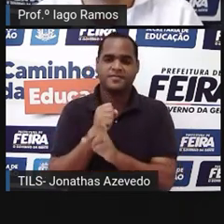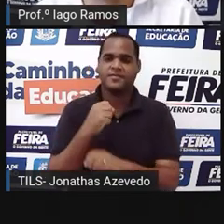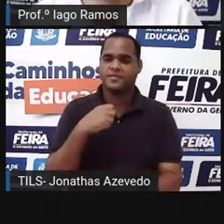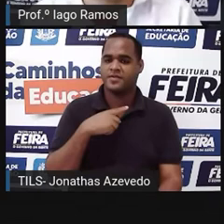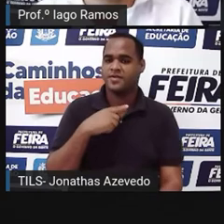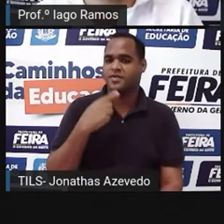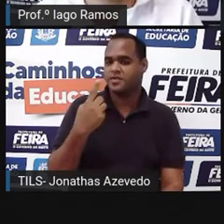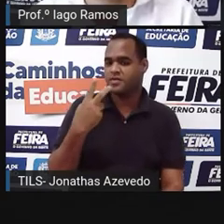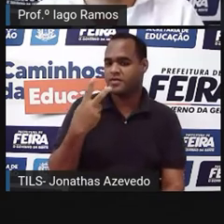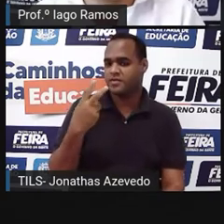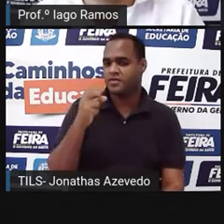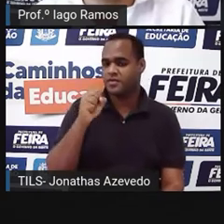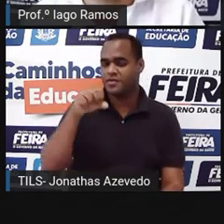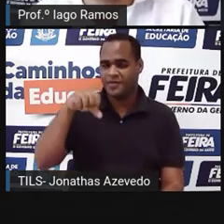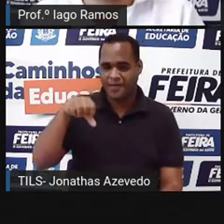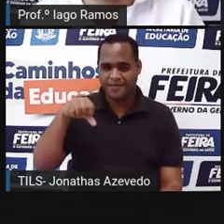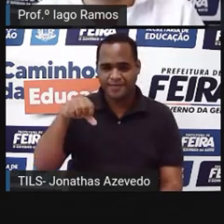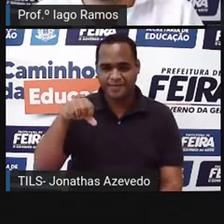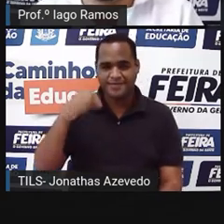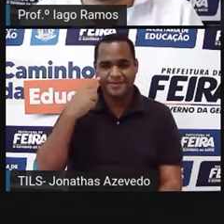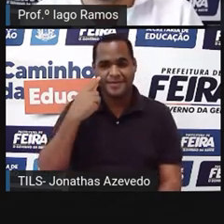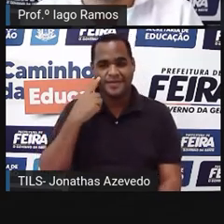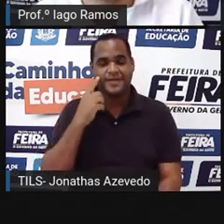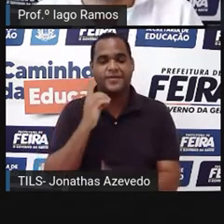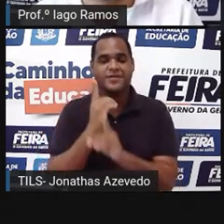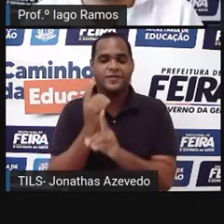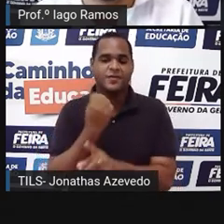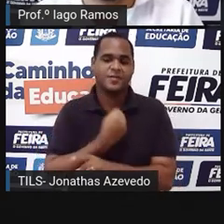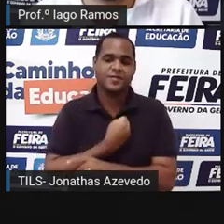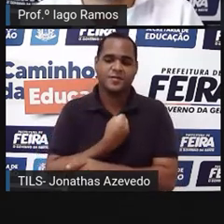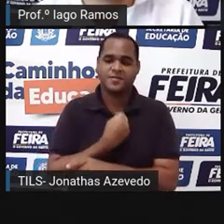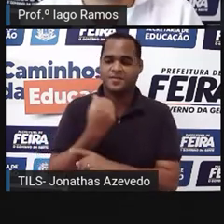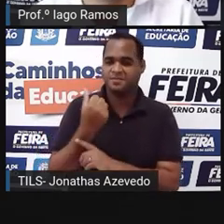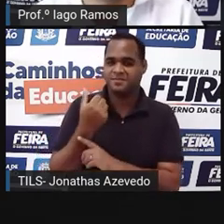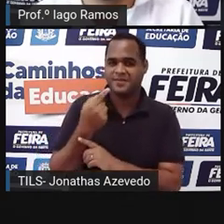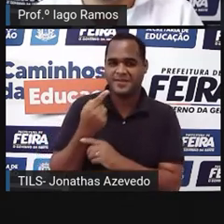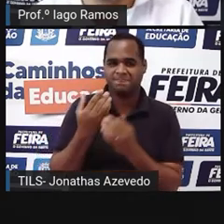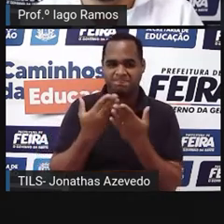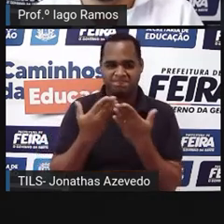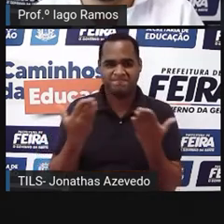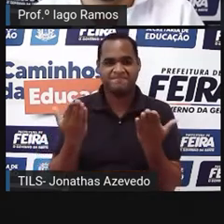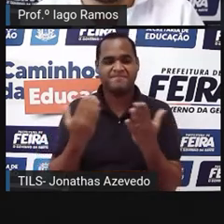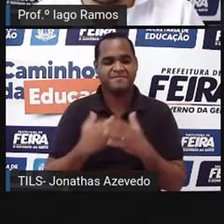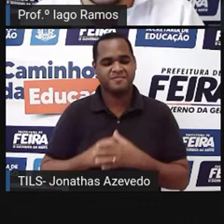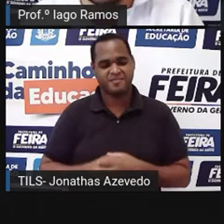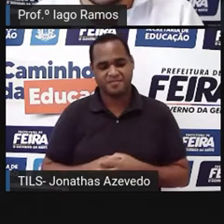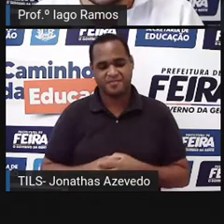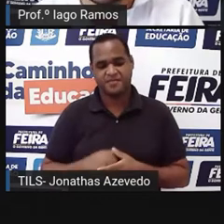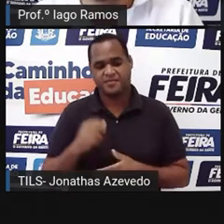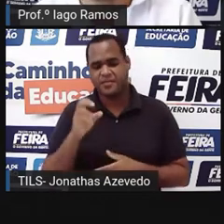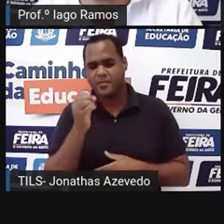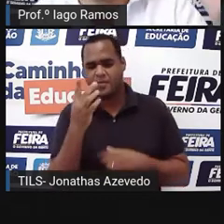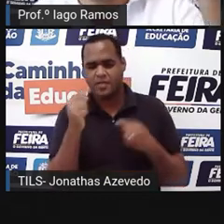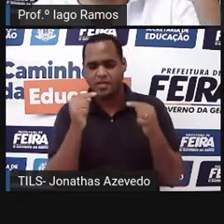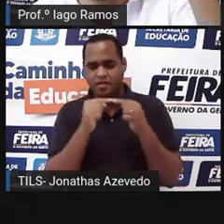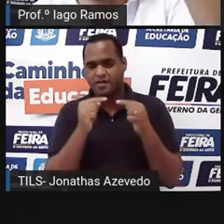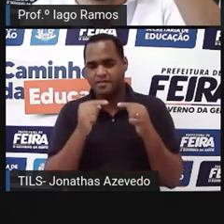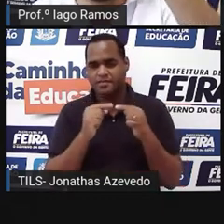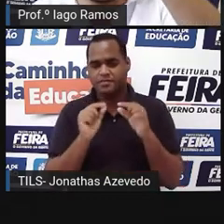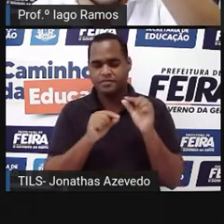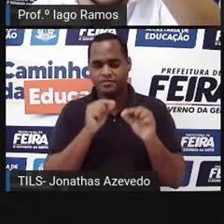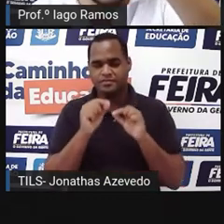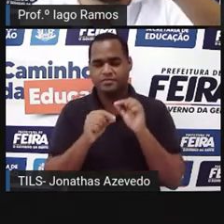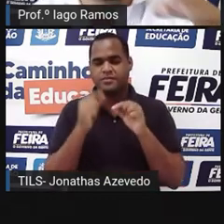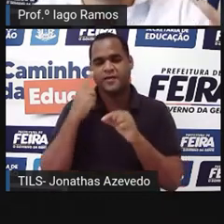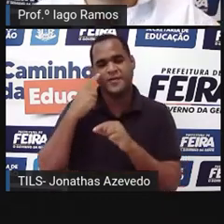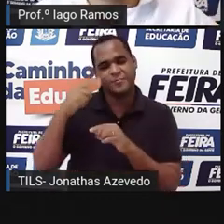289. E quando a gente encontra esse número, vê que ele é o 17, tá bom? Ou seja, o